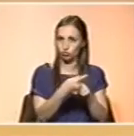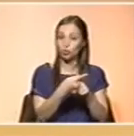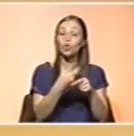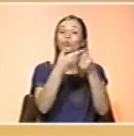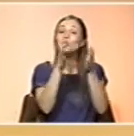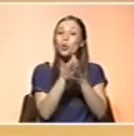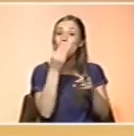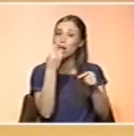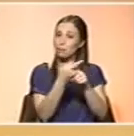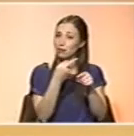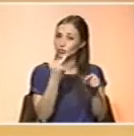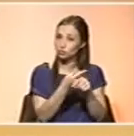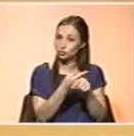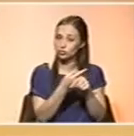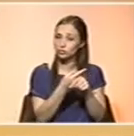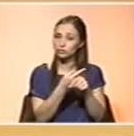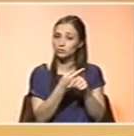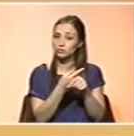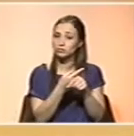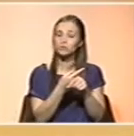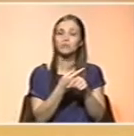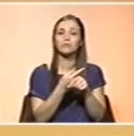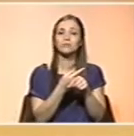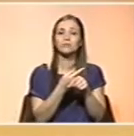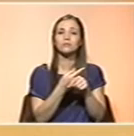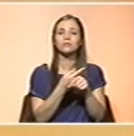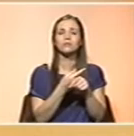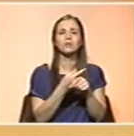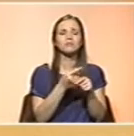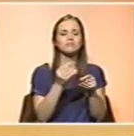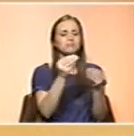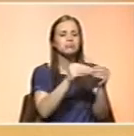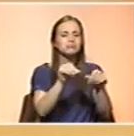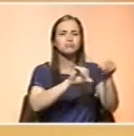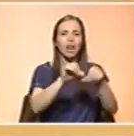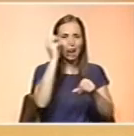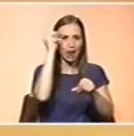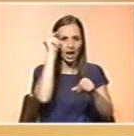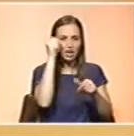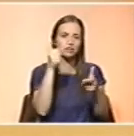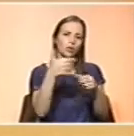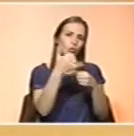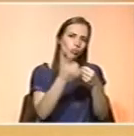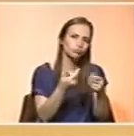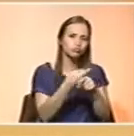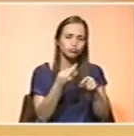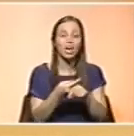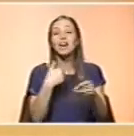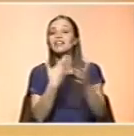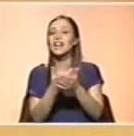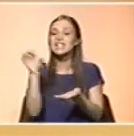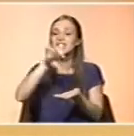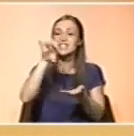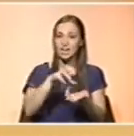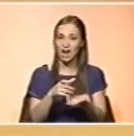os alimentos utilizados nesta fase da vida, na primeira infância, desde as fórmulas láteas até aos cereais, são enriquecidos em ferro. E